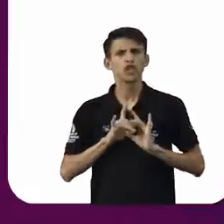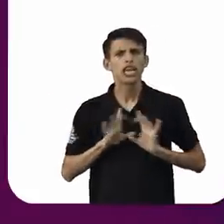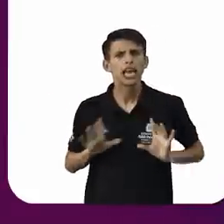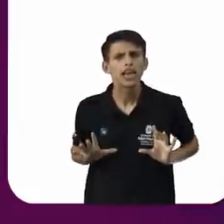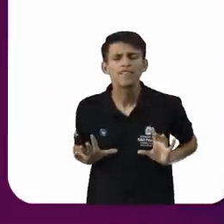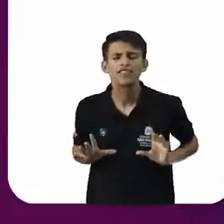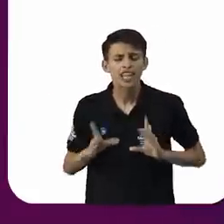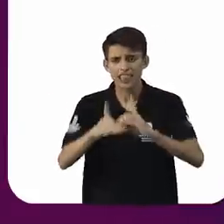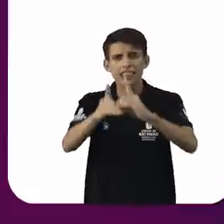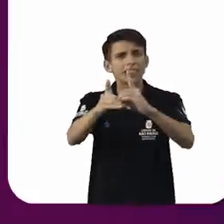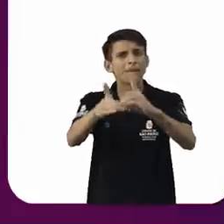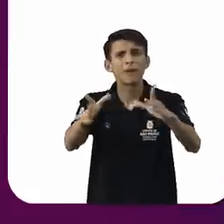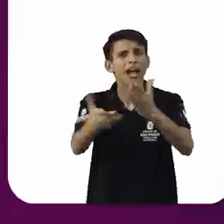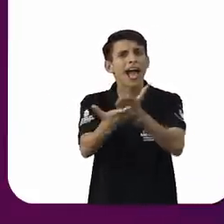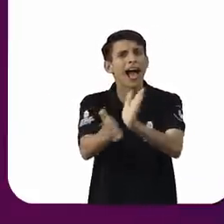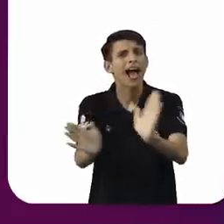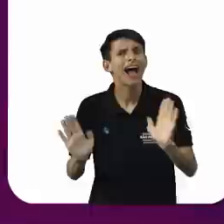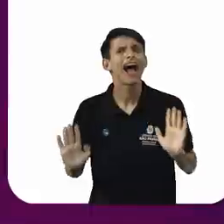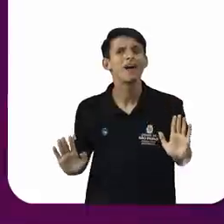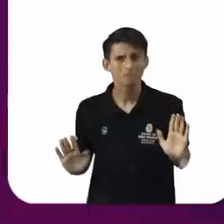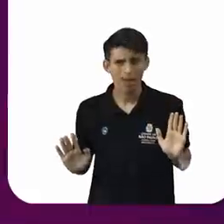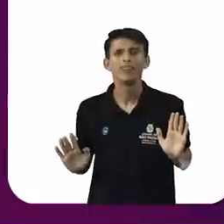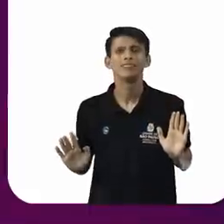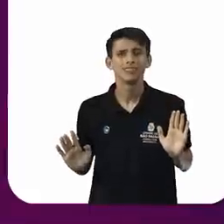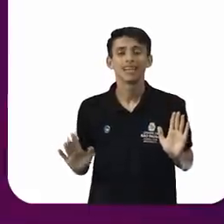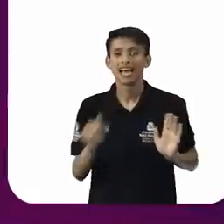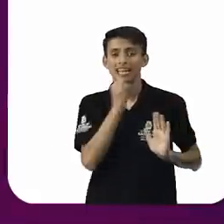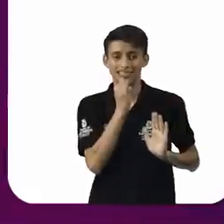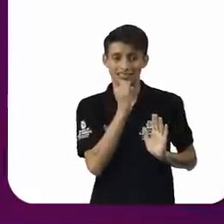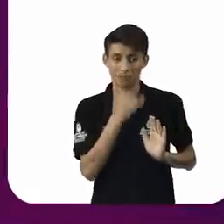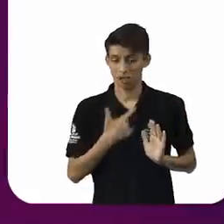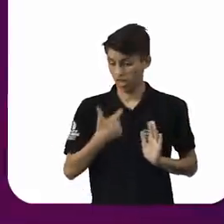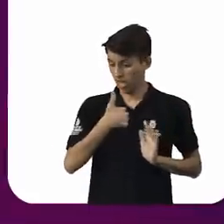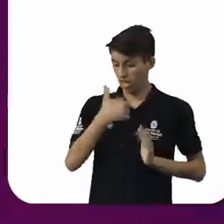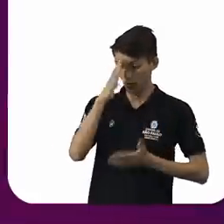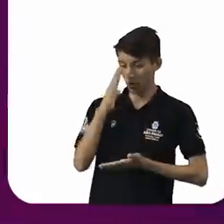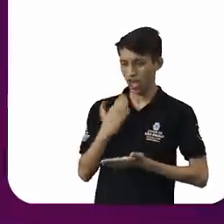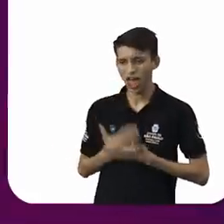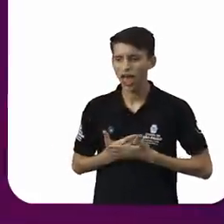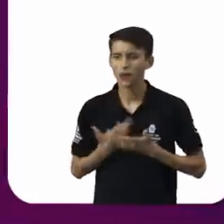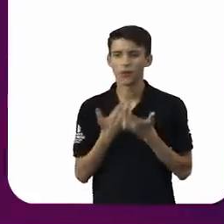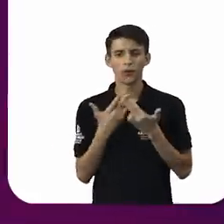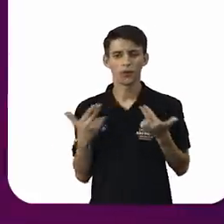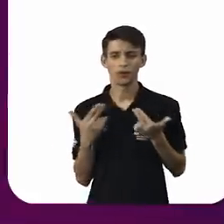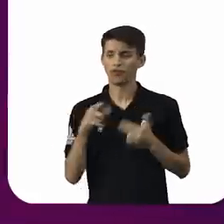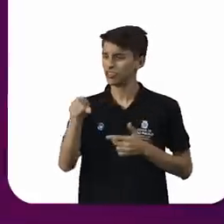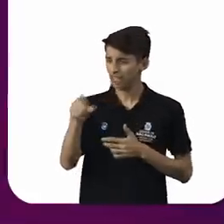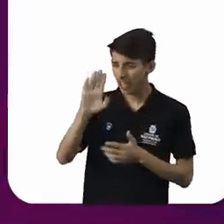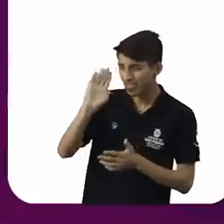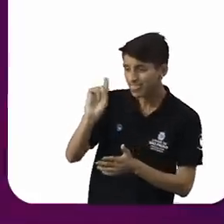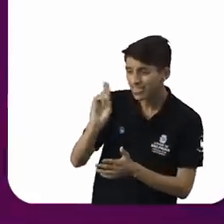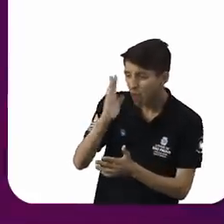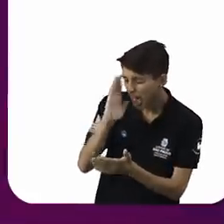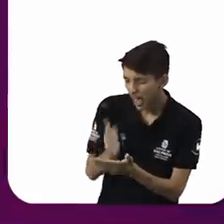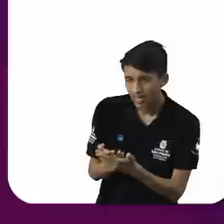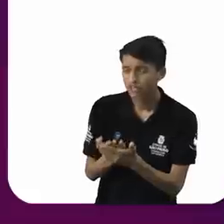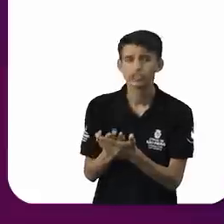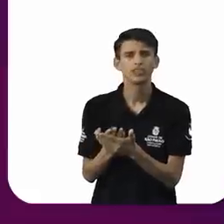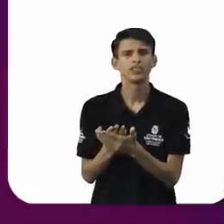democracia. Não é só sobre o fato de eu crer em alguma coisa e você não. Isso